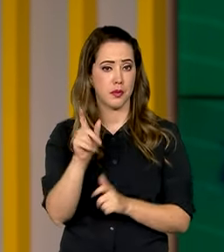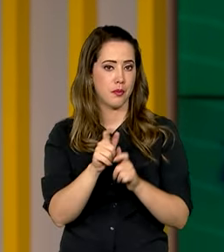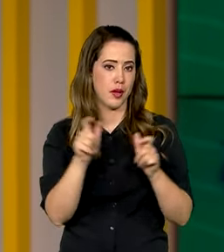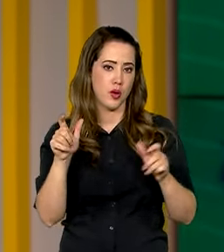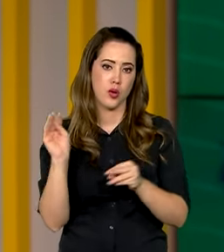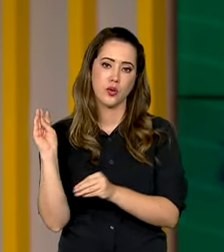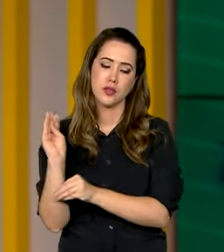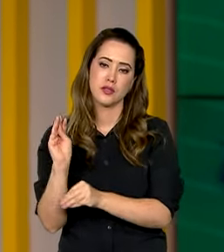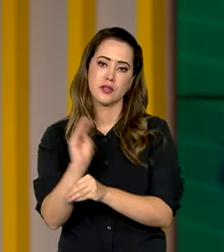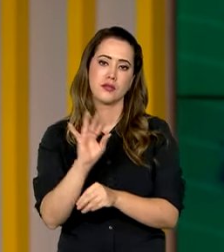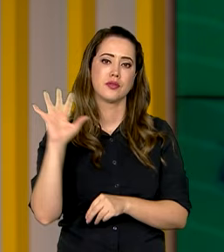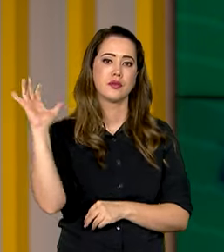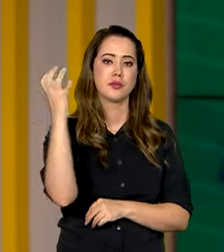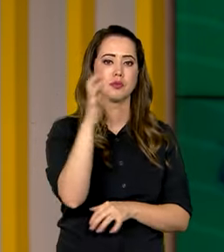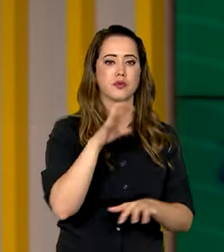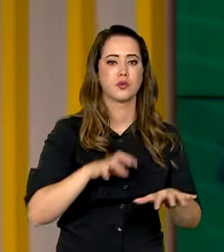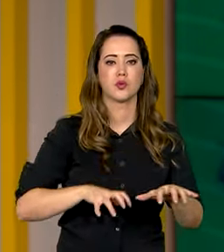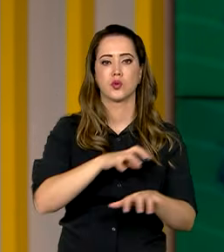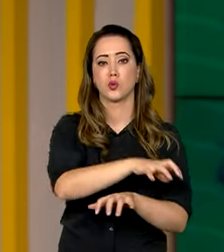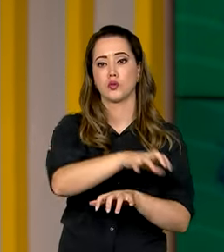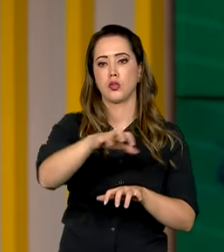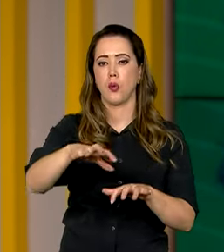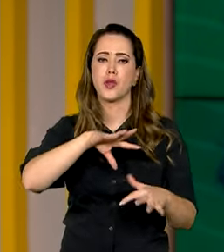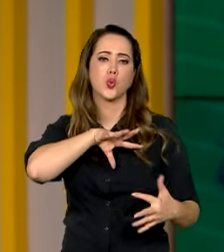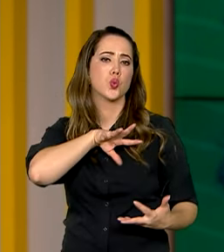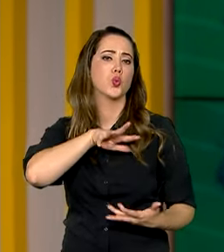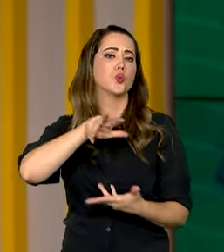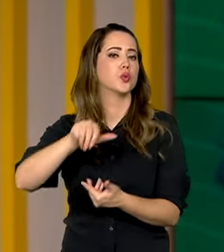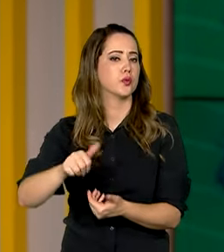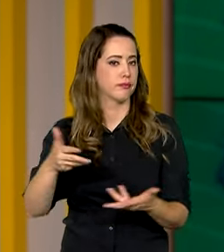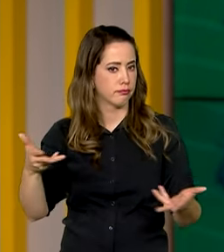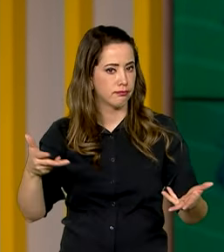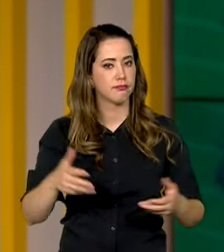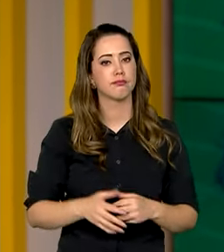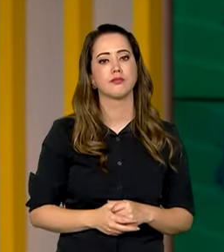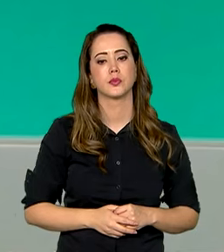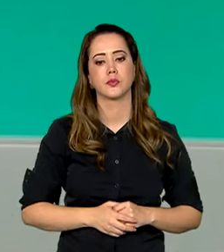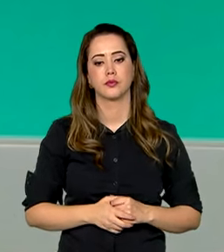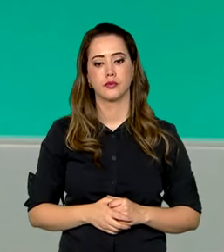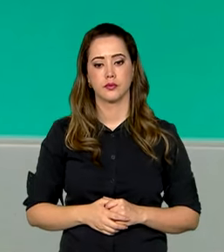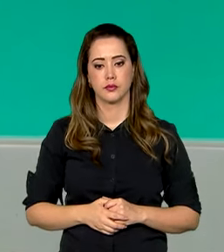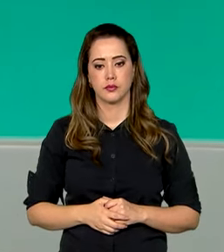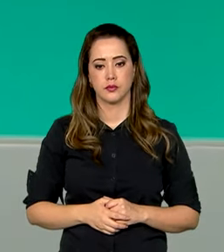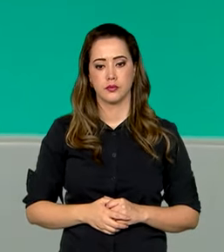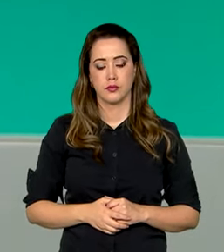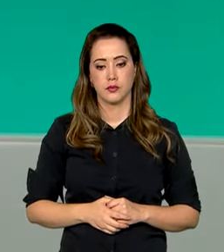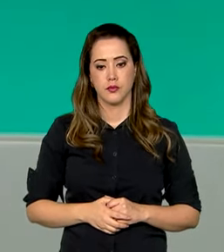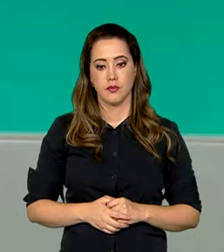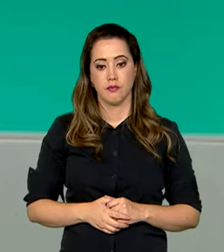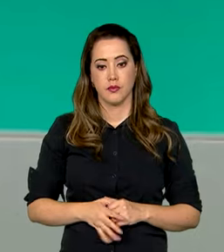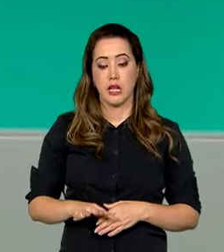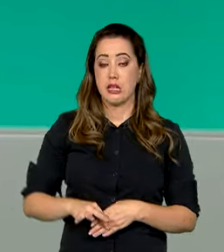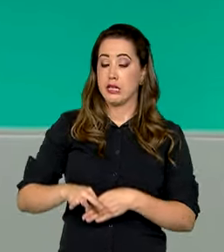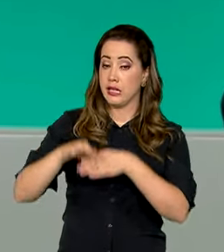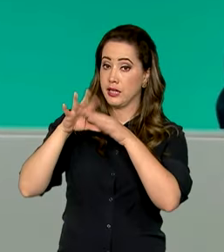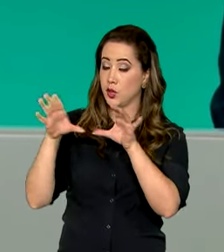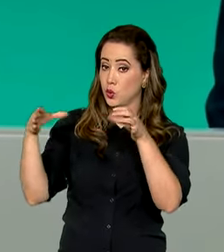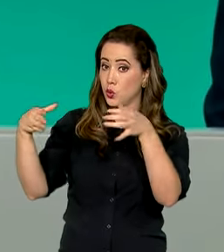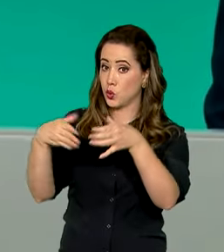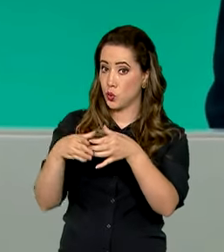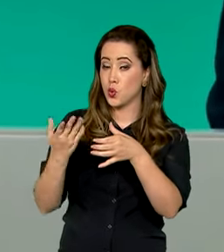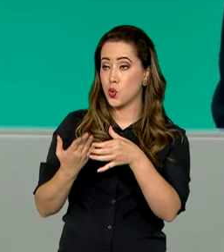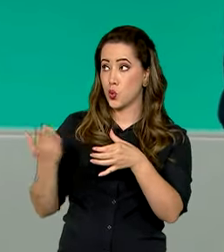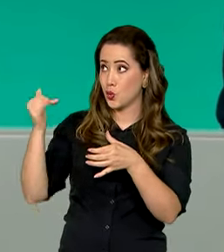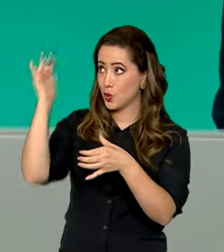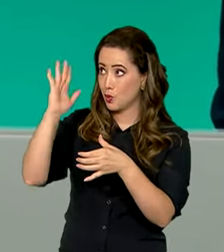parte da conservação ambiental dos biomas mundiais. Líder da Comissão Brasileira na